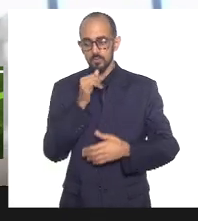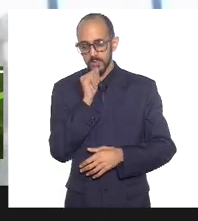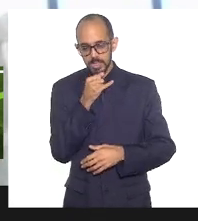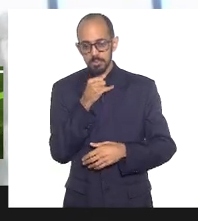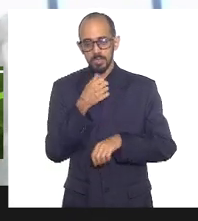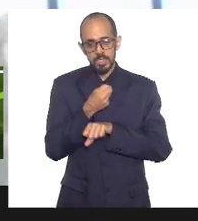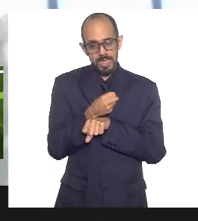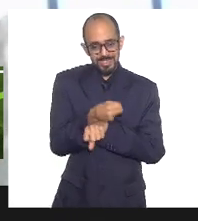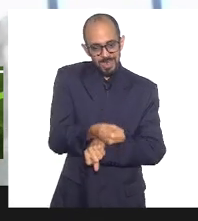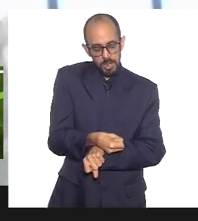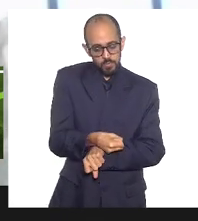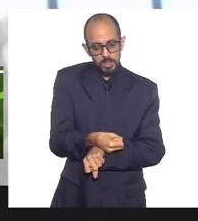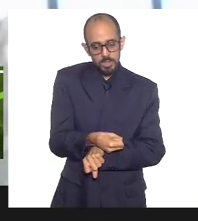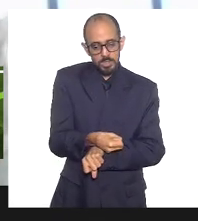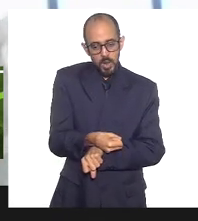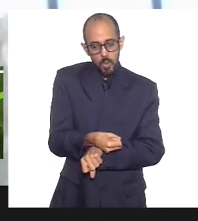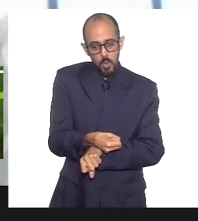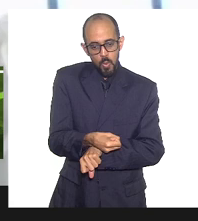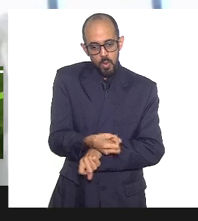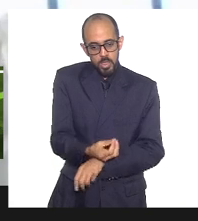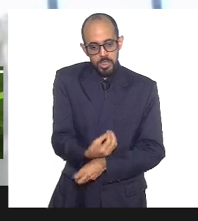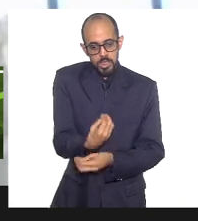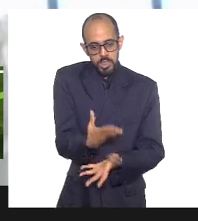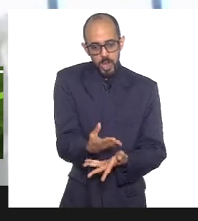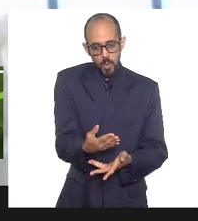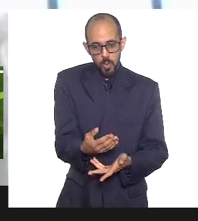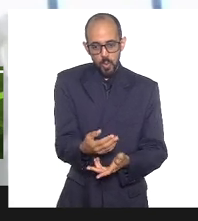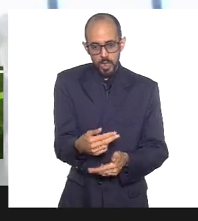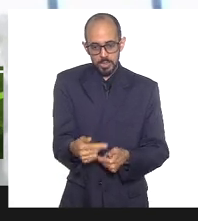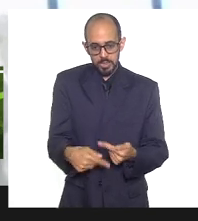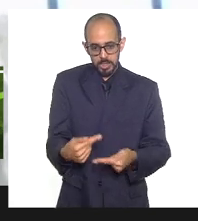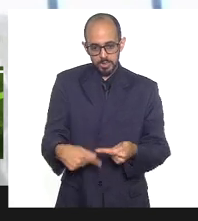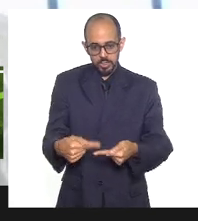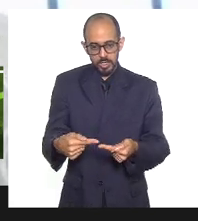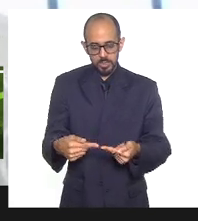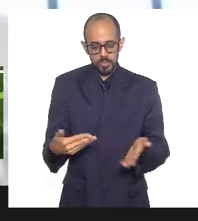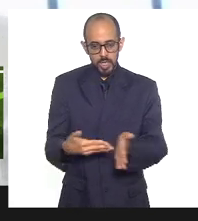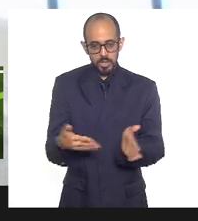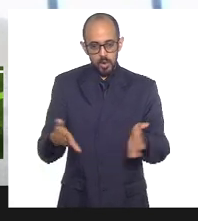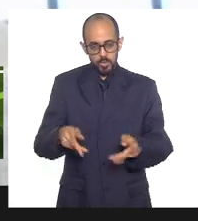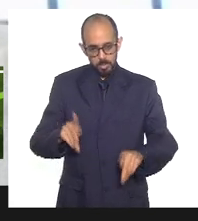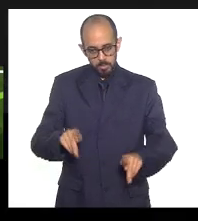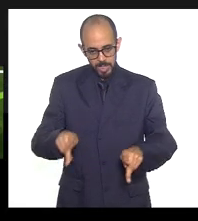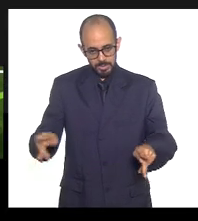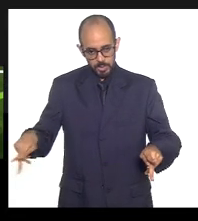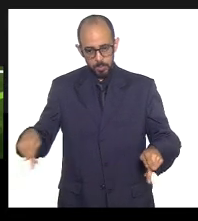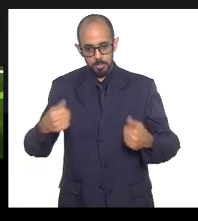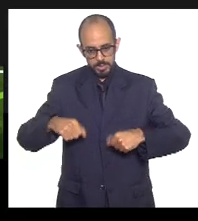escravidão deixou esse legado. E, até hoje, o nosso povo ainda precisa disso. Muito obrigada.